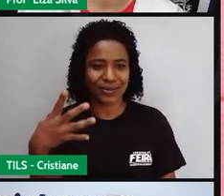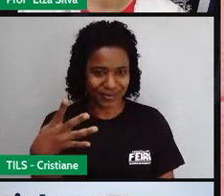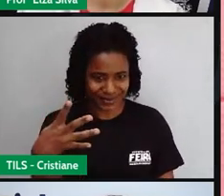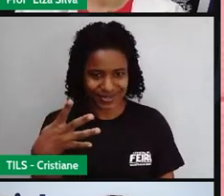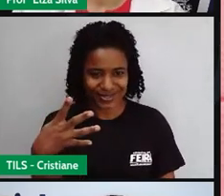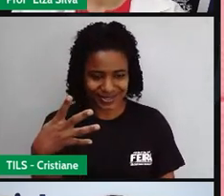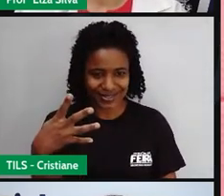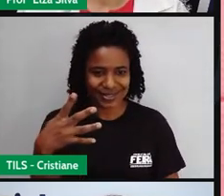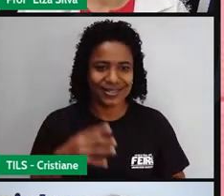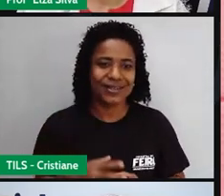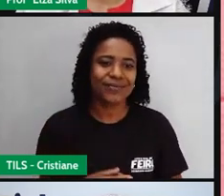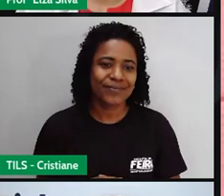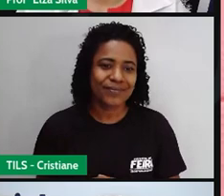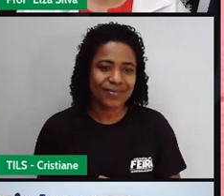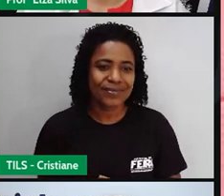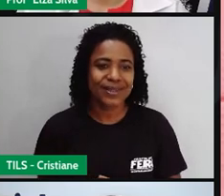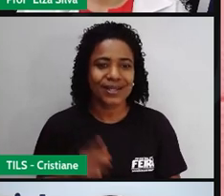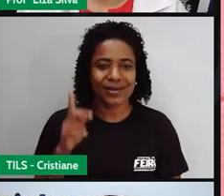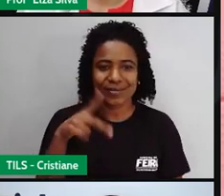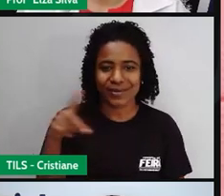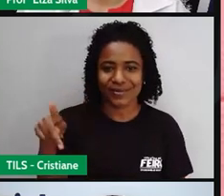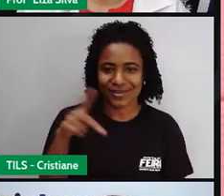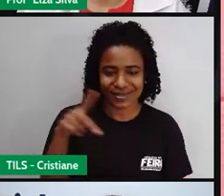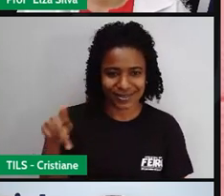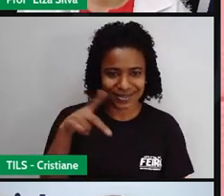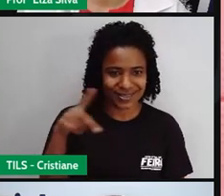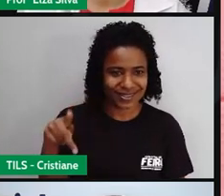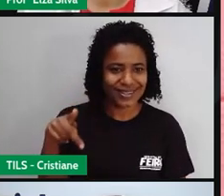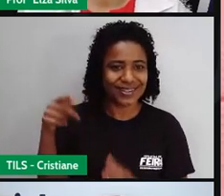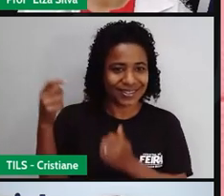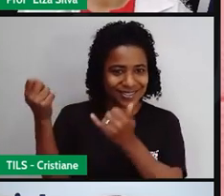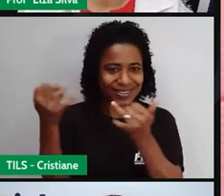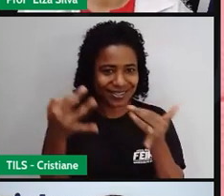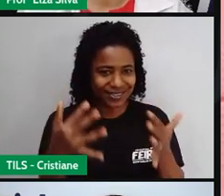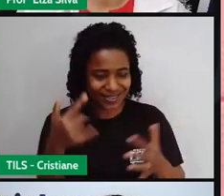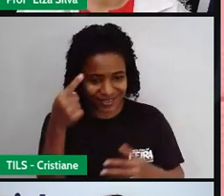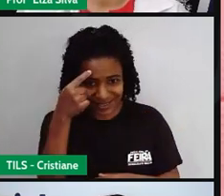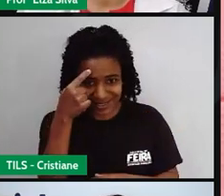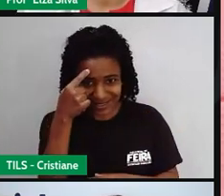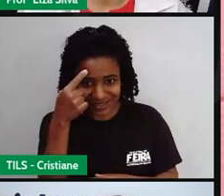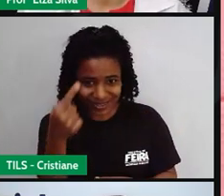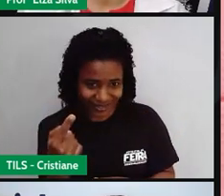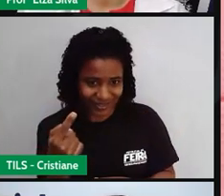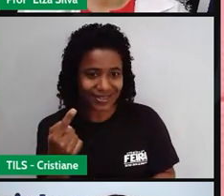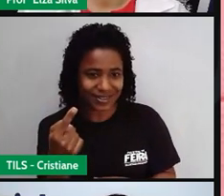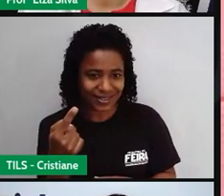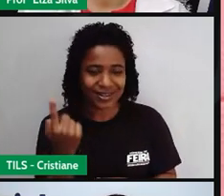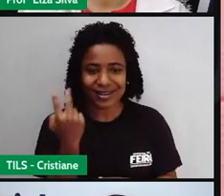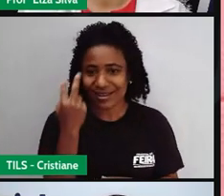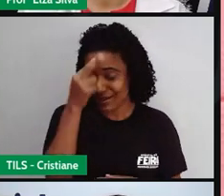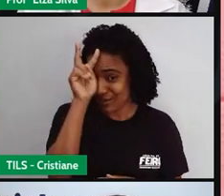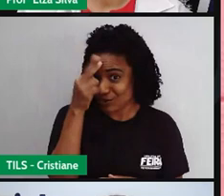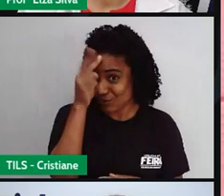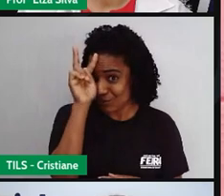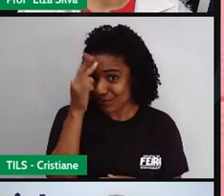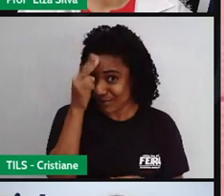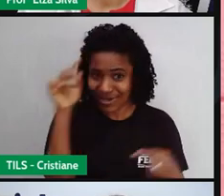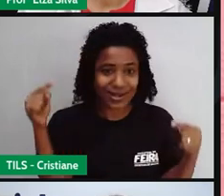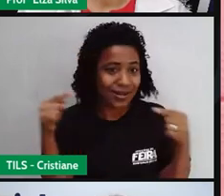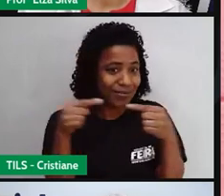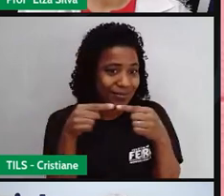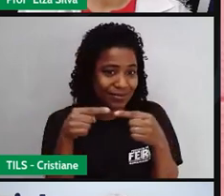anteriormente, Supercalia, está relacionada a essa história, né, do